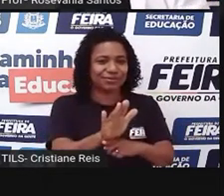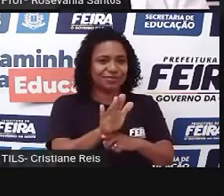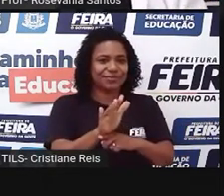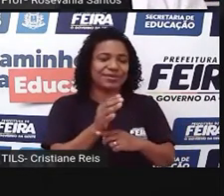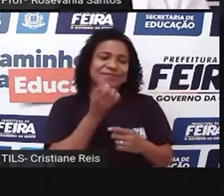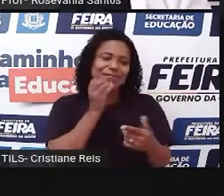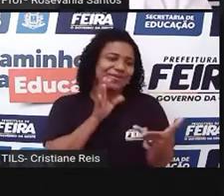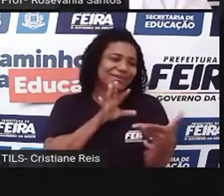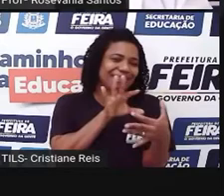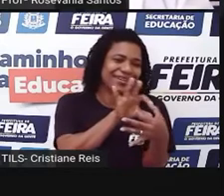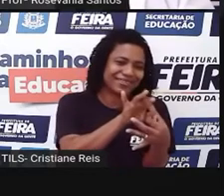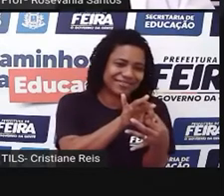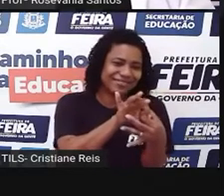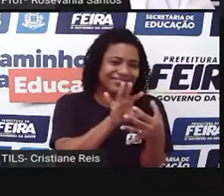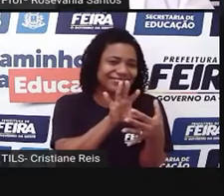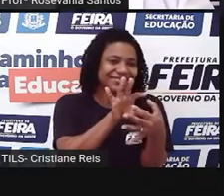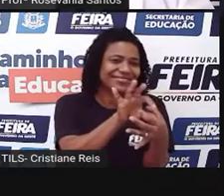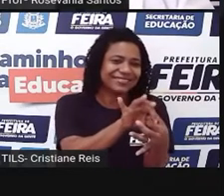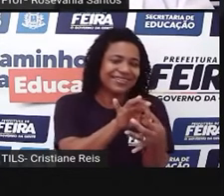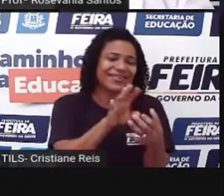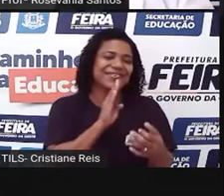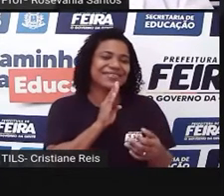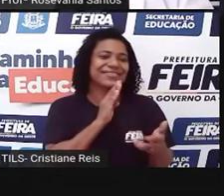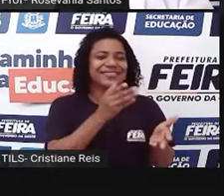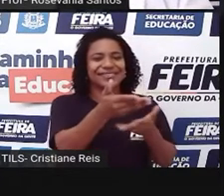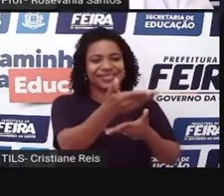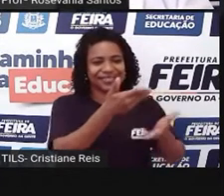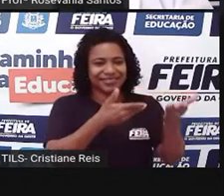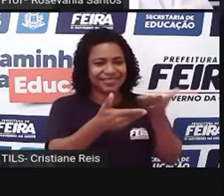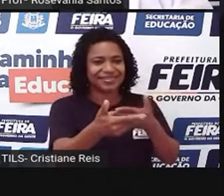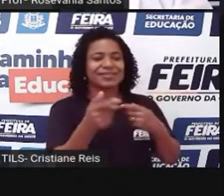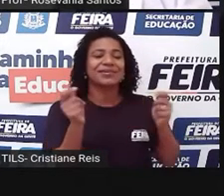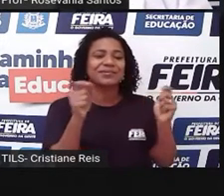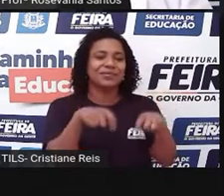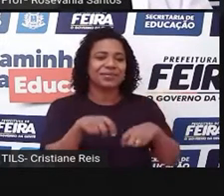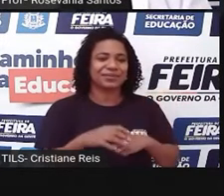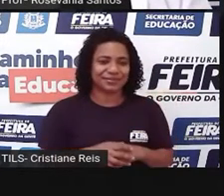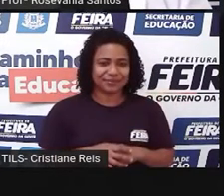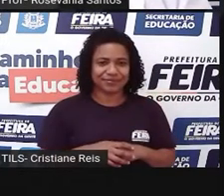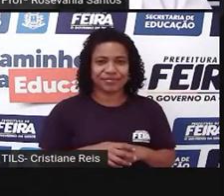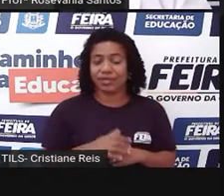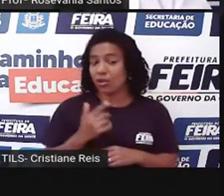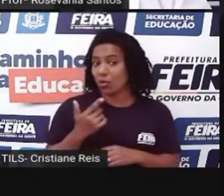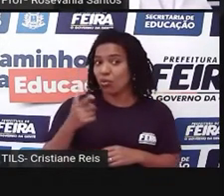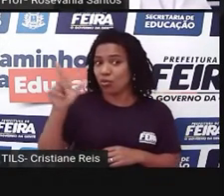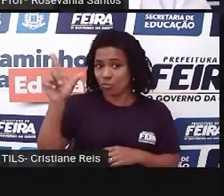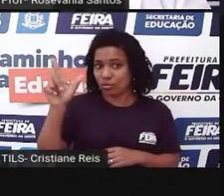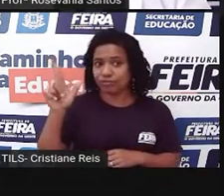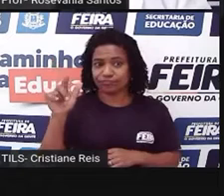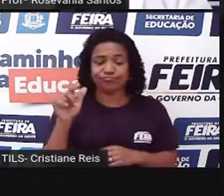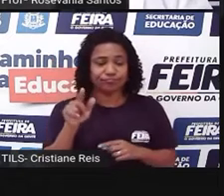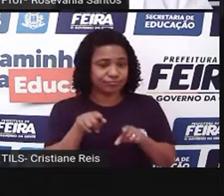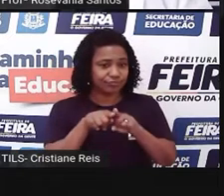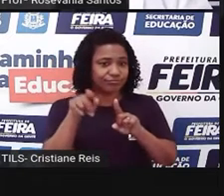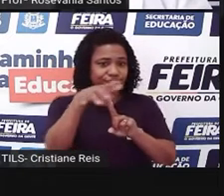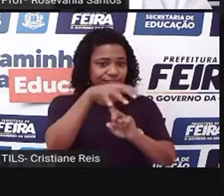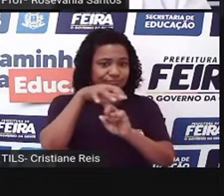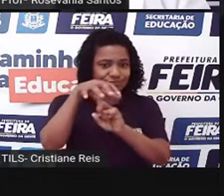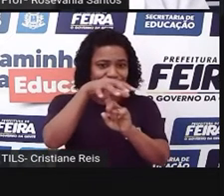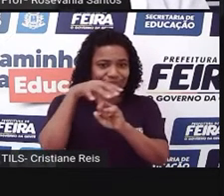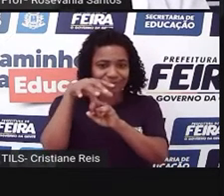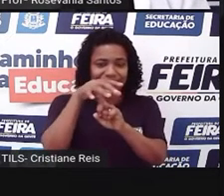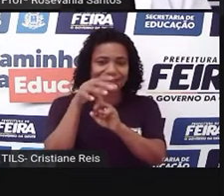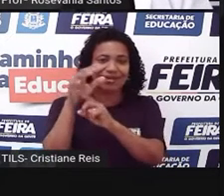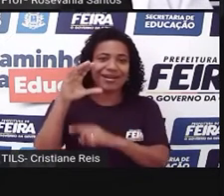vínculo com a pessoa. Outra feira importante, né, também do Nordeste, é a feira de Caruaru, né, que ela está lá